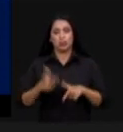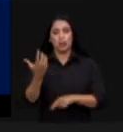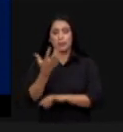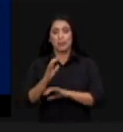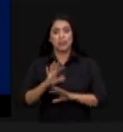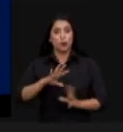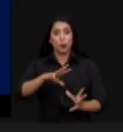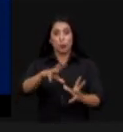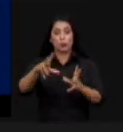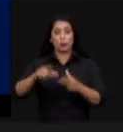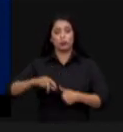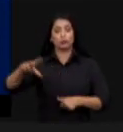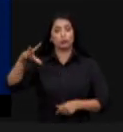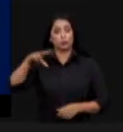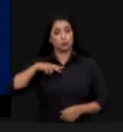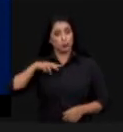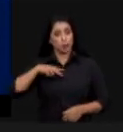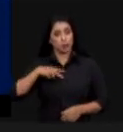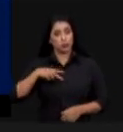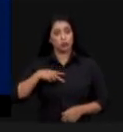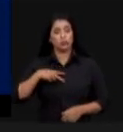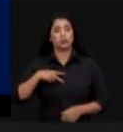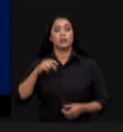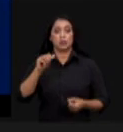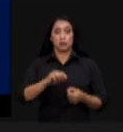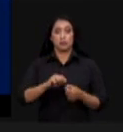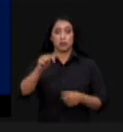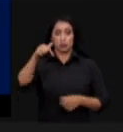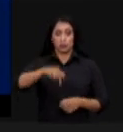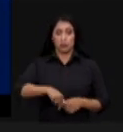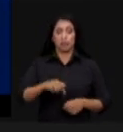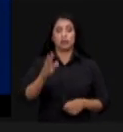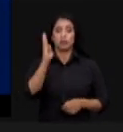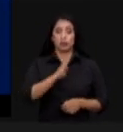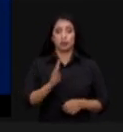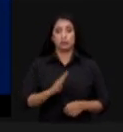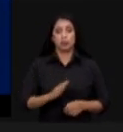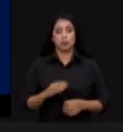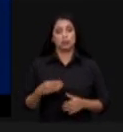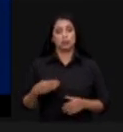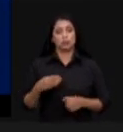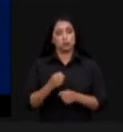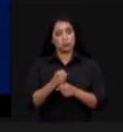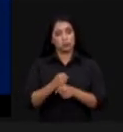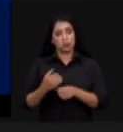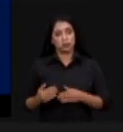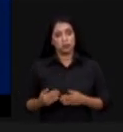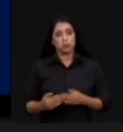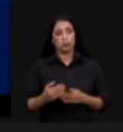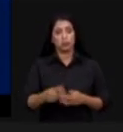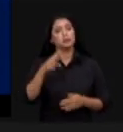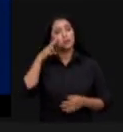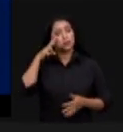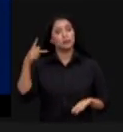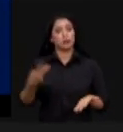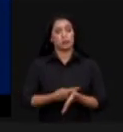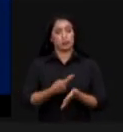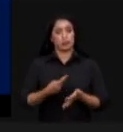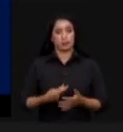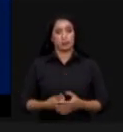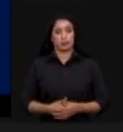em propriedade privada. Isso vai ser feito aqui no Brasil, muito provavelmente nos próximos anos nós vamos ver isso acontecer.